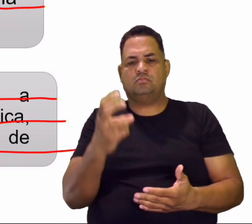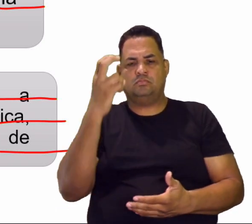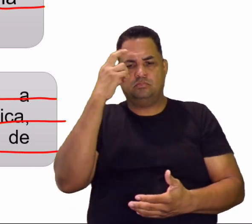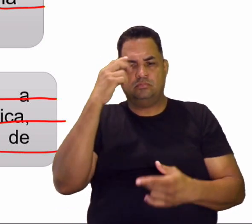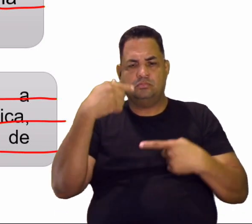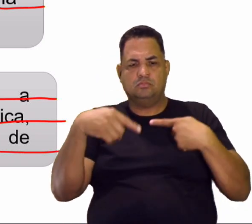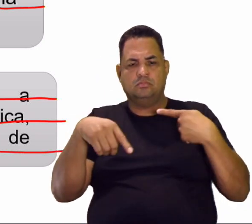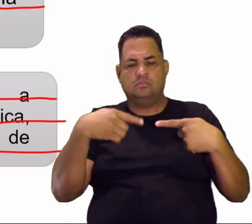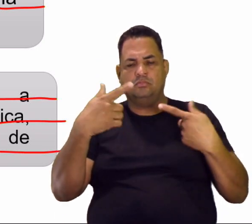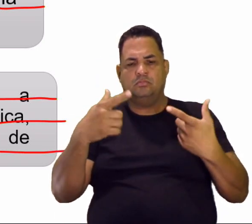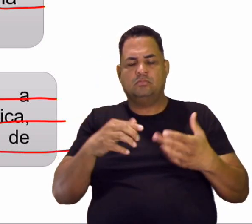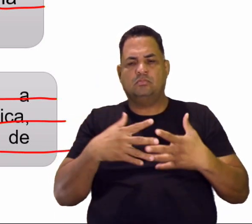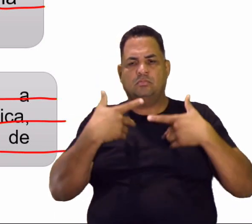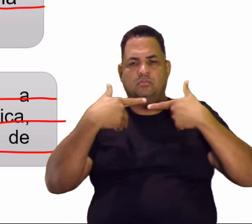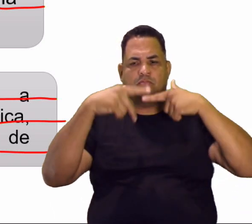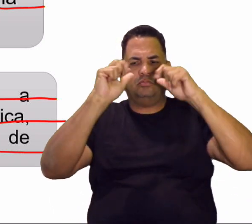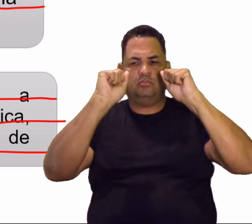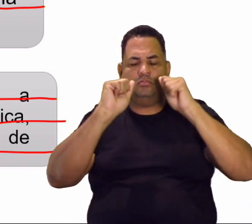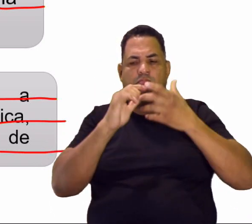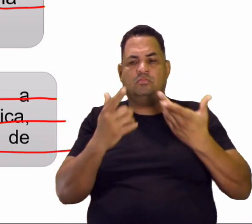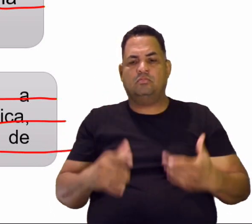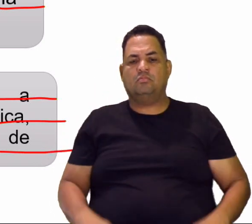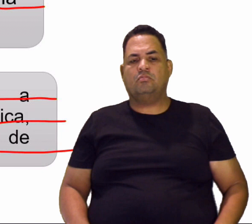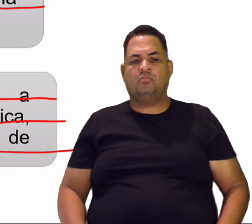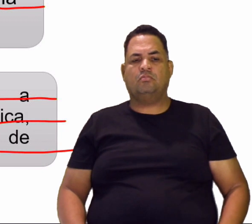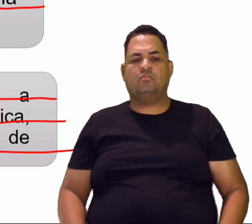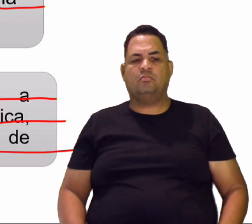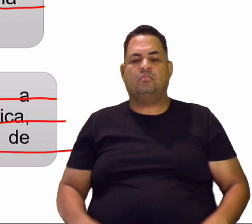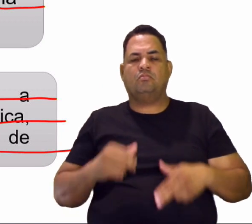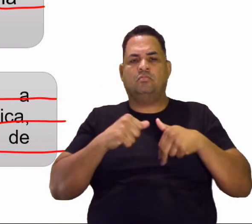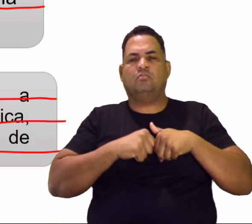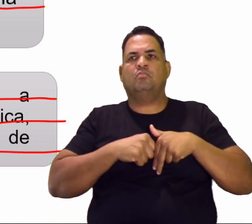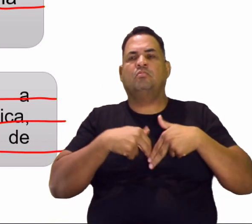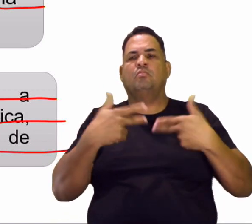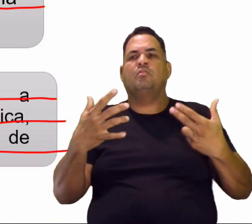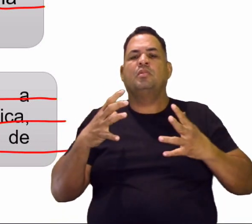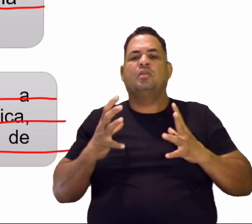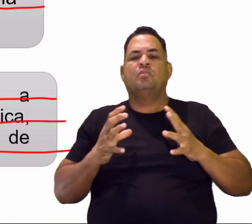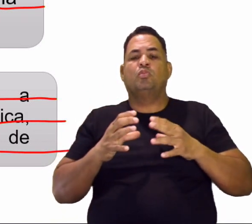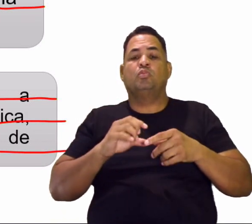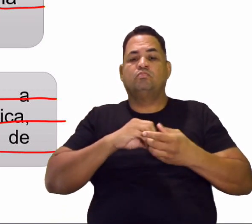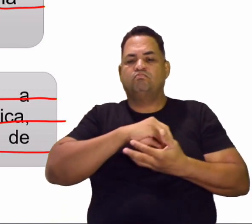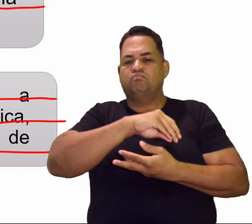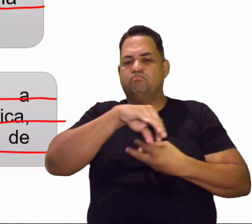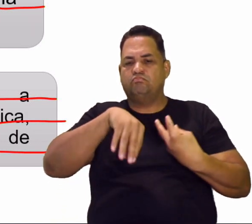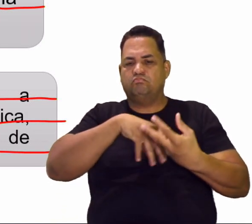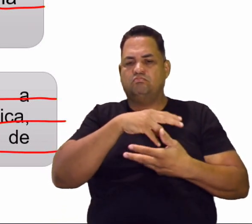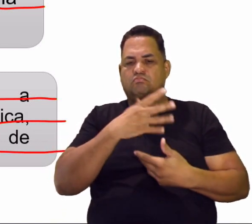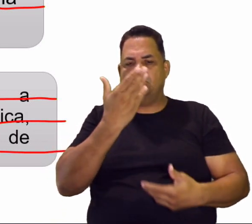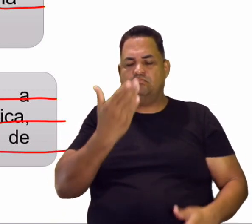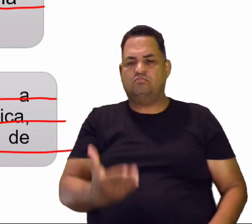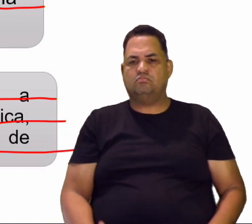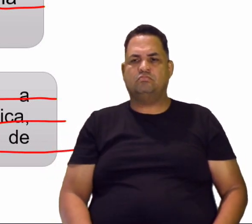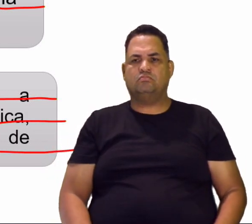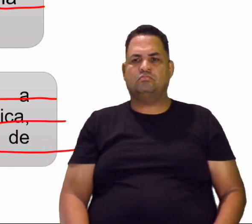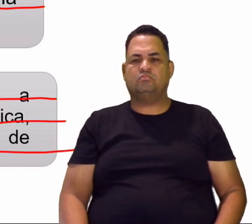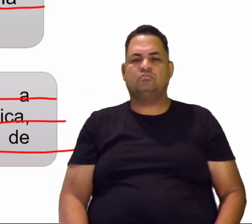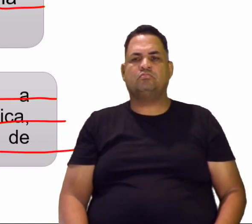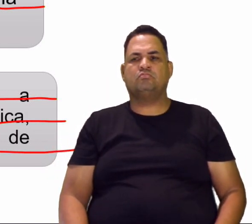religiosa, política, né? É muito... O conceito de etnia, ele é muito... Ele engloba tudo isso, tá, gente? Todos esses aspectos.